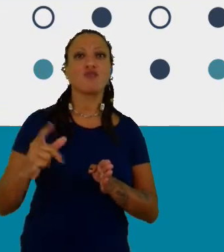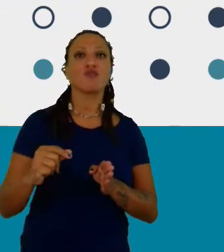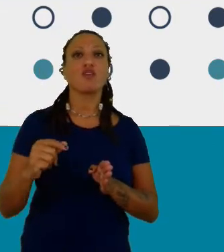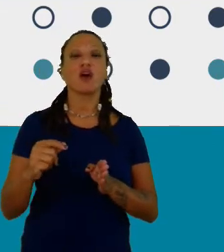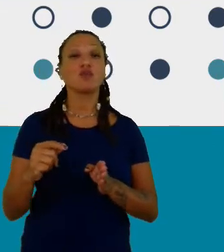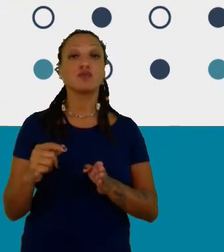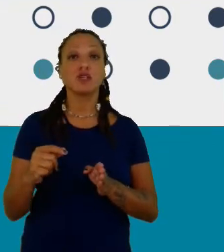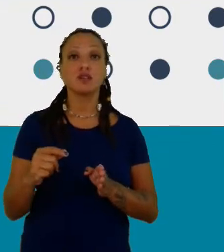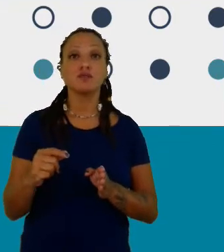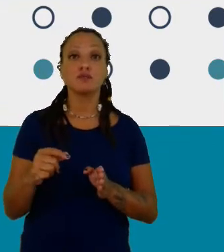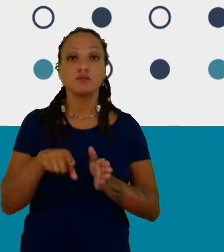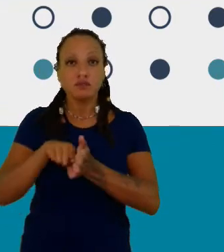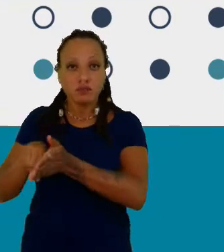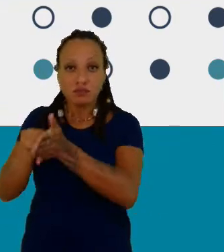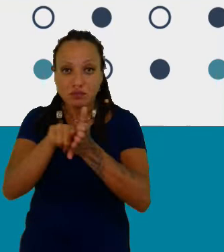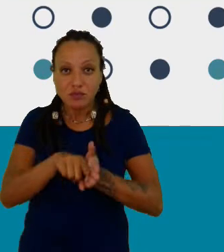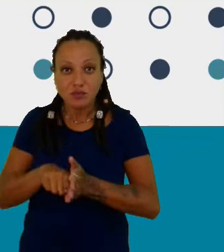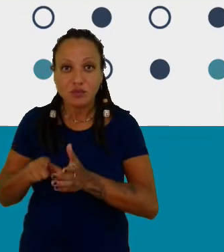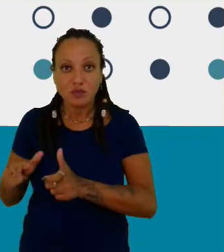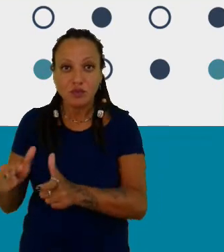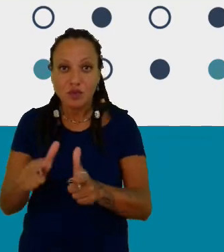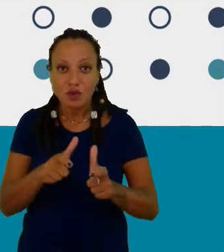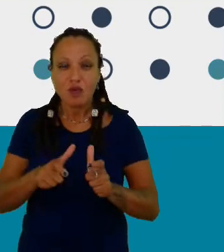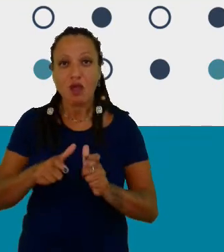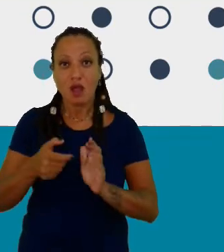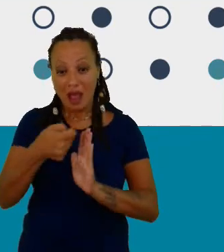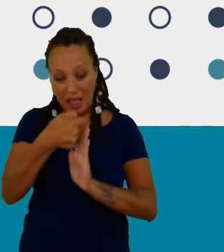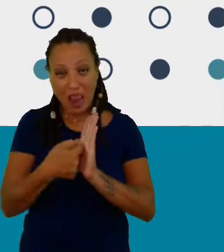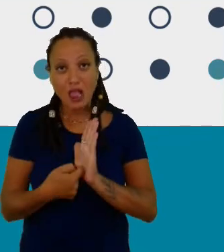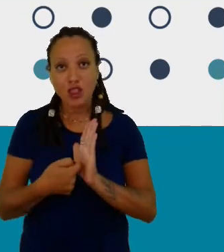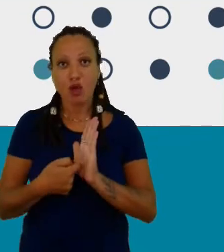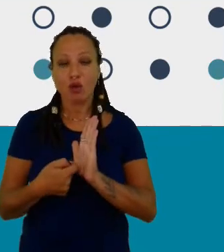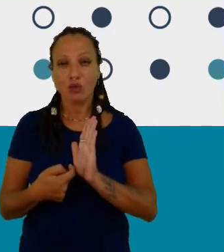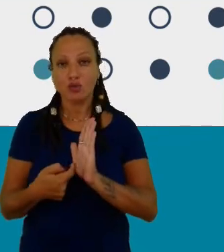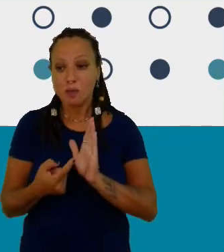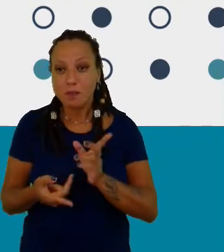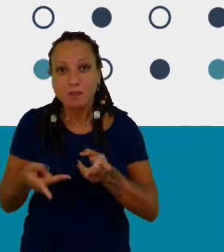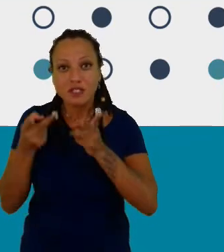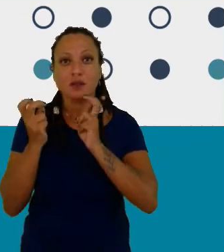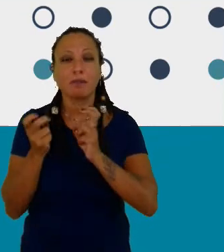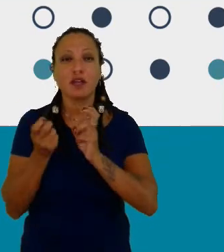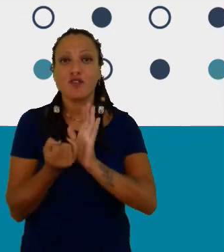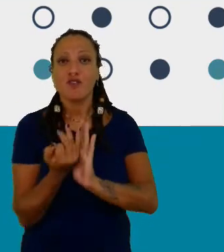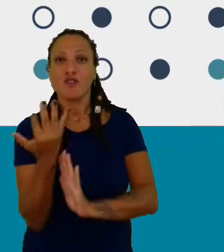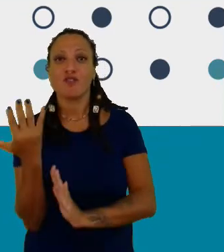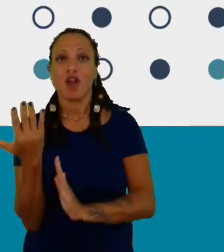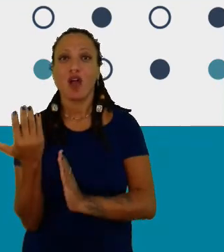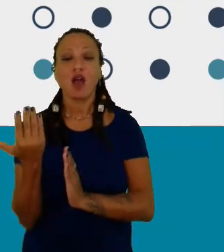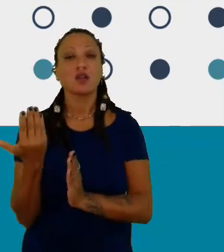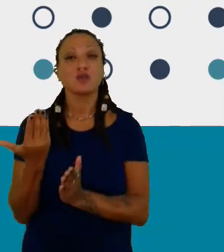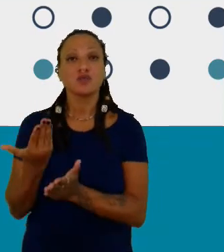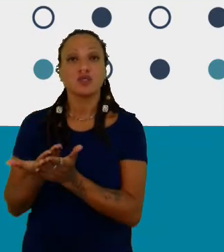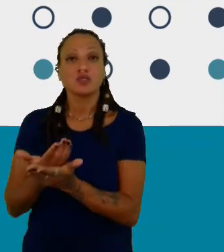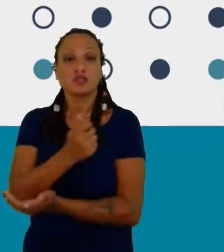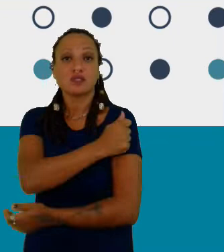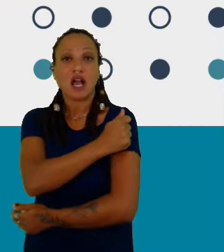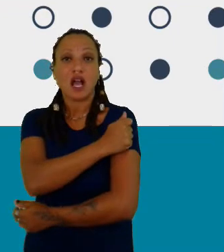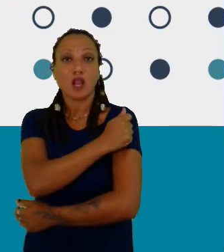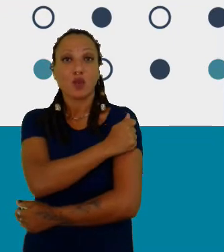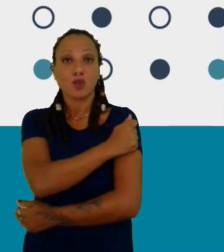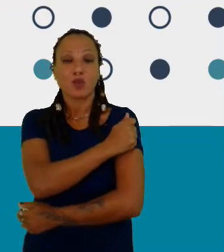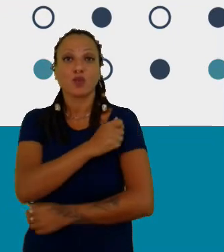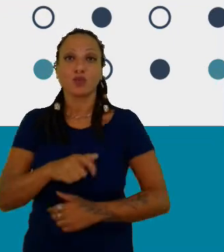identificaram uma falta de alunos com as habilidades STEM comparadas com as outras